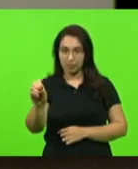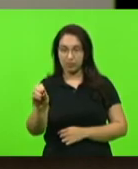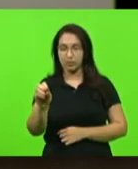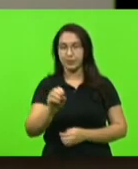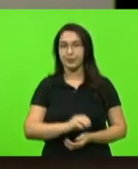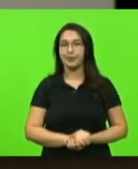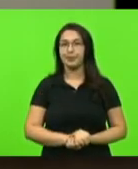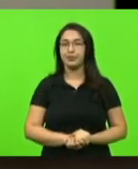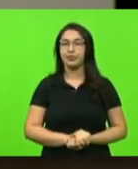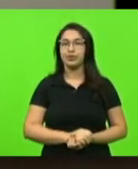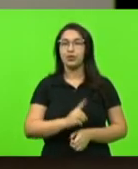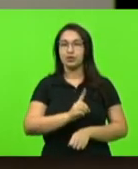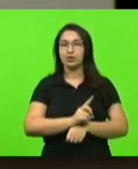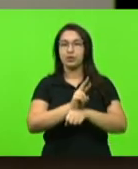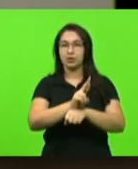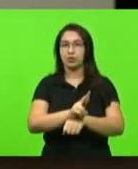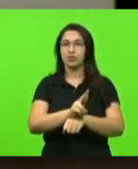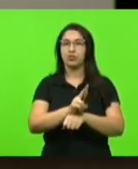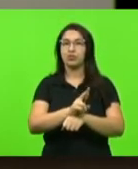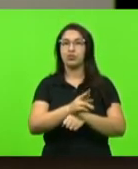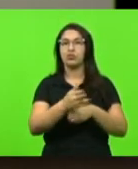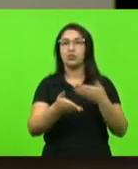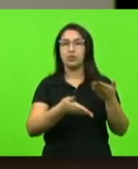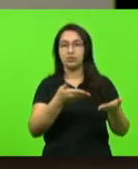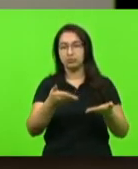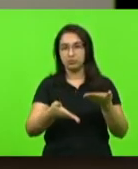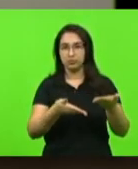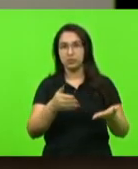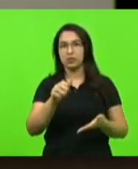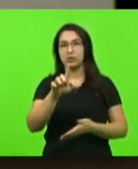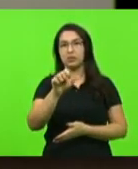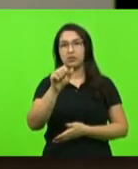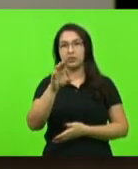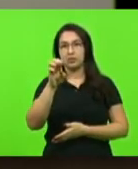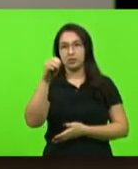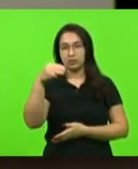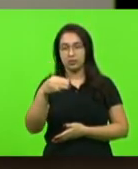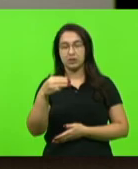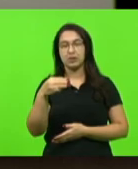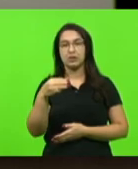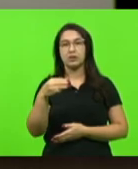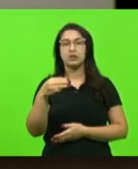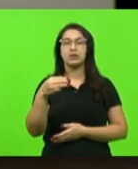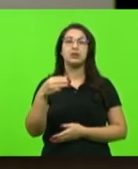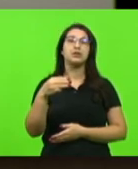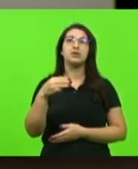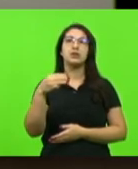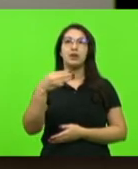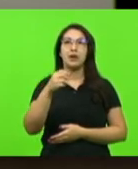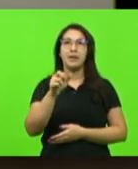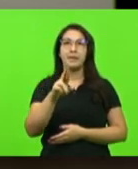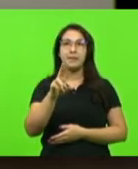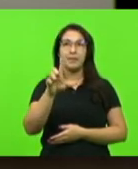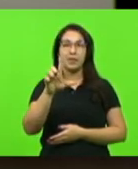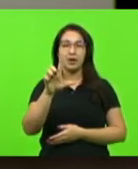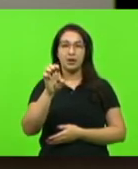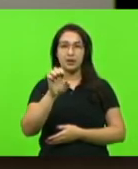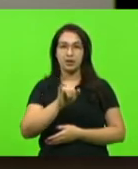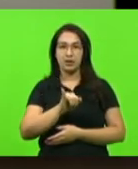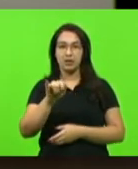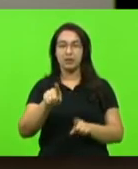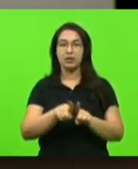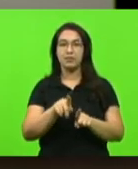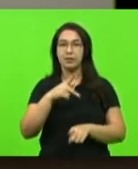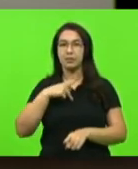diretora do Laboratório Central de Saúde Pública, LACEM, Marley Picler, de Biasi dos Santos. E senhor